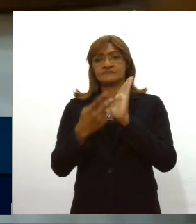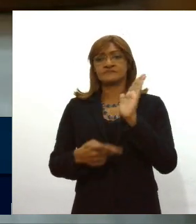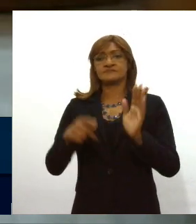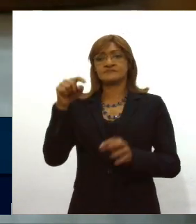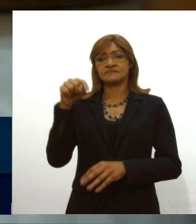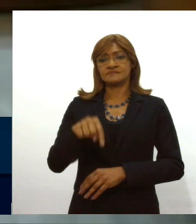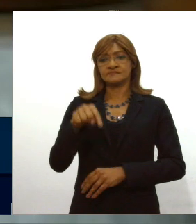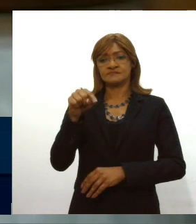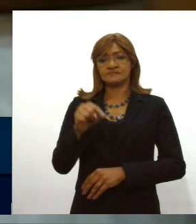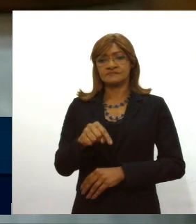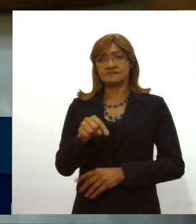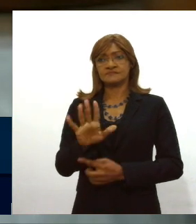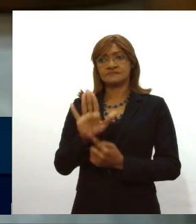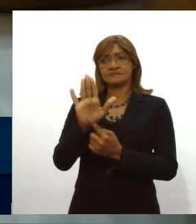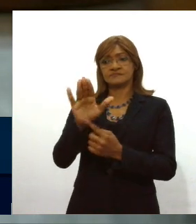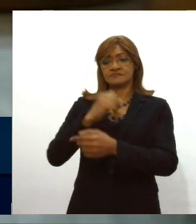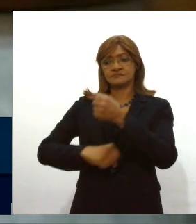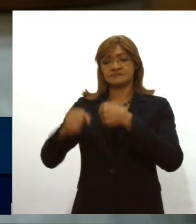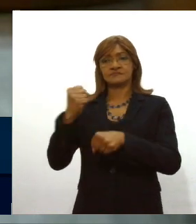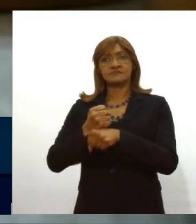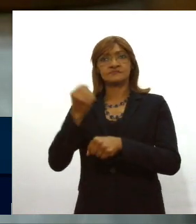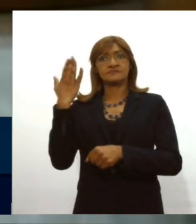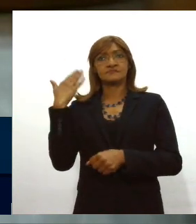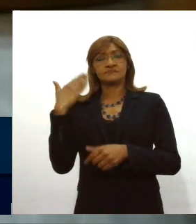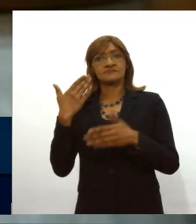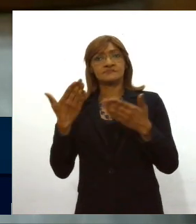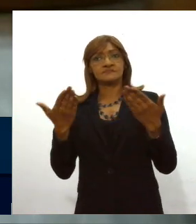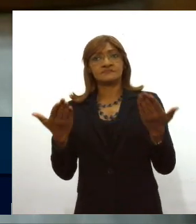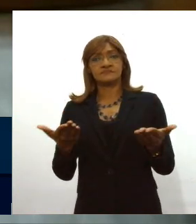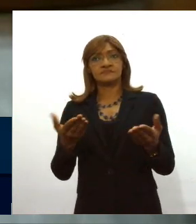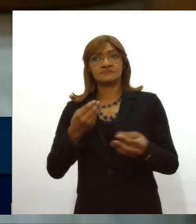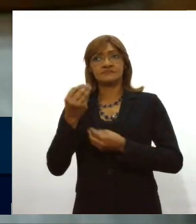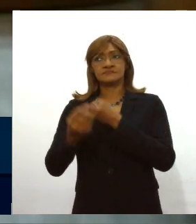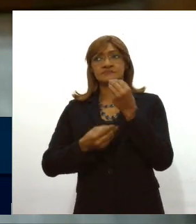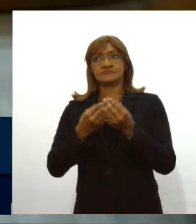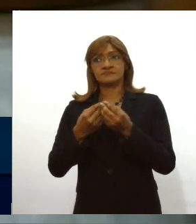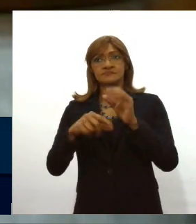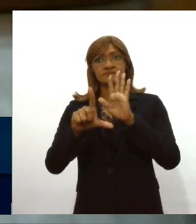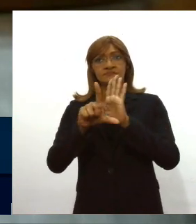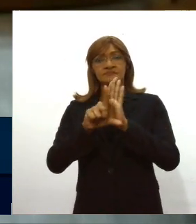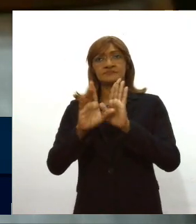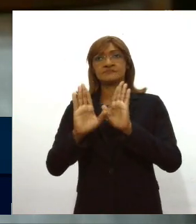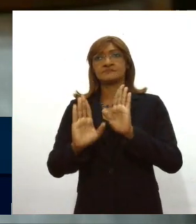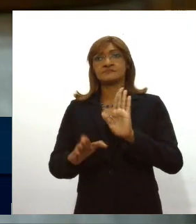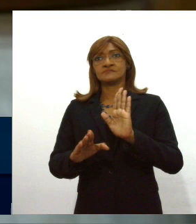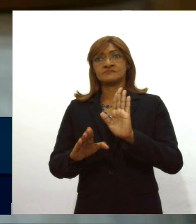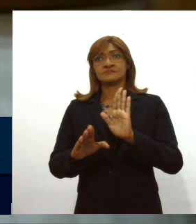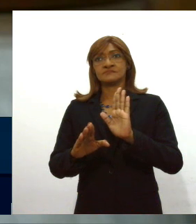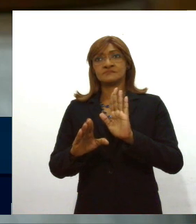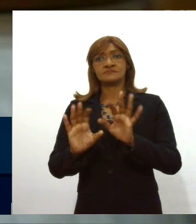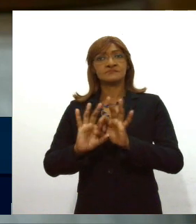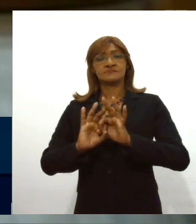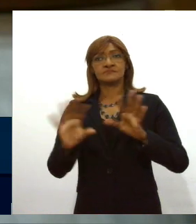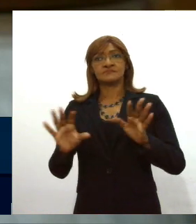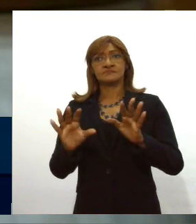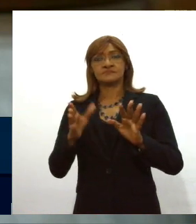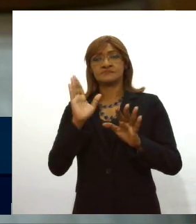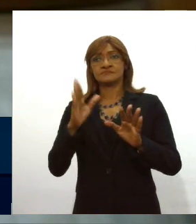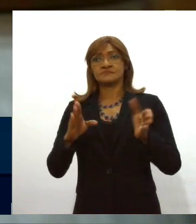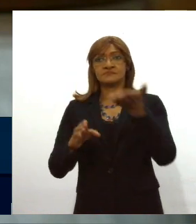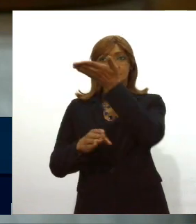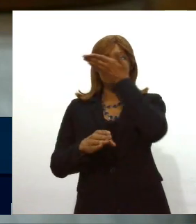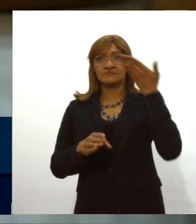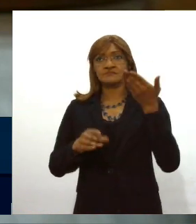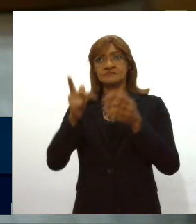nessa casa apresentado ainda no ano passado que faz a regulamentação e o fornecimento de canabidiol para